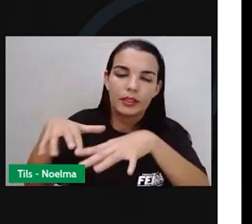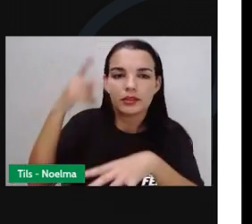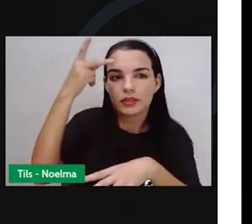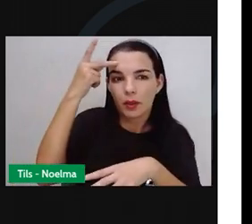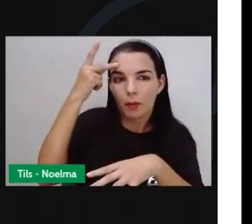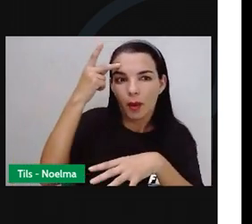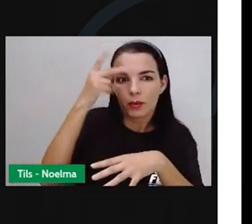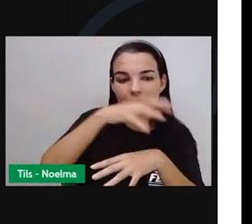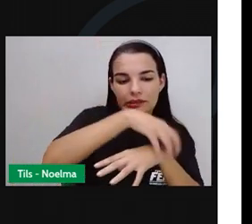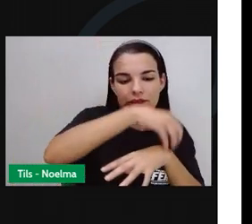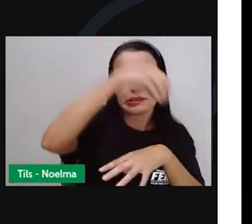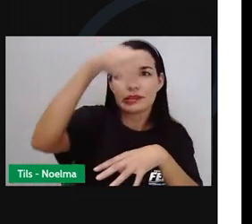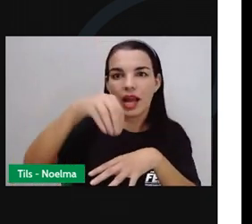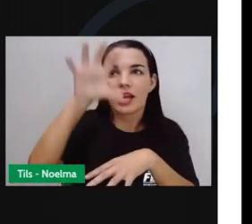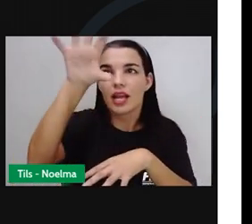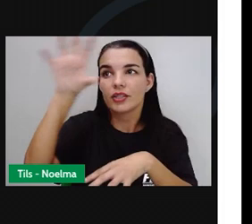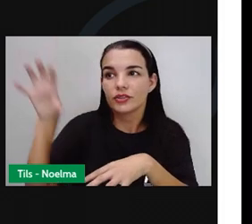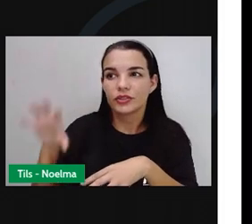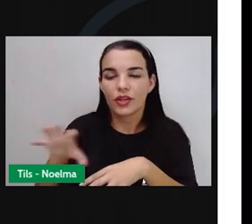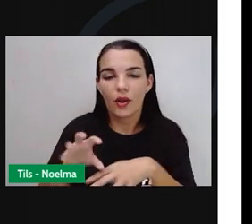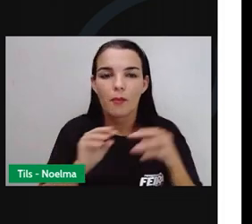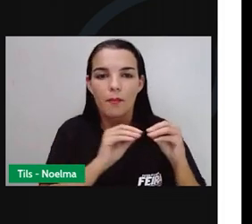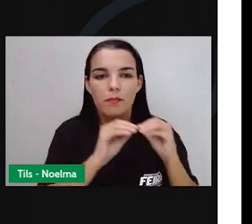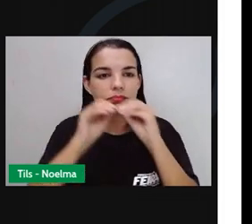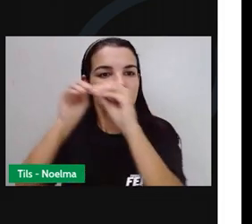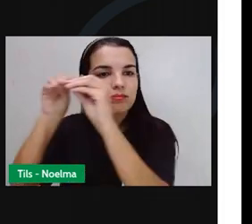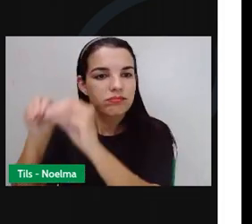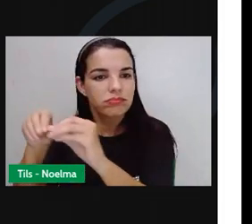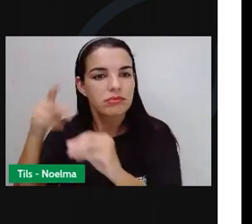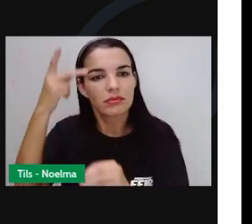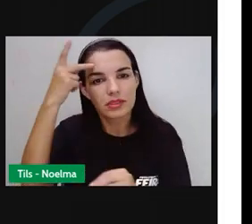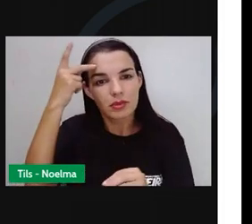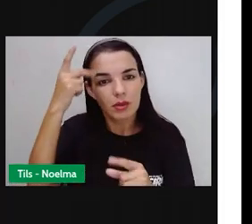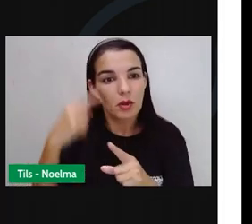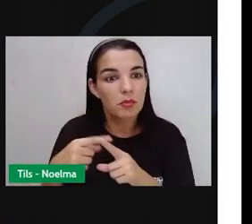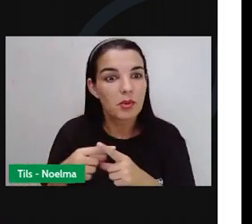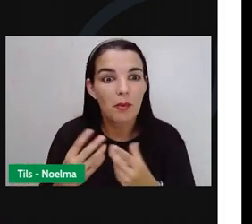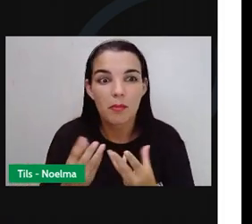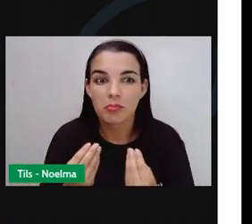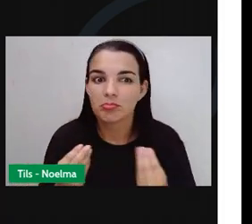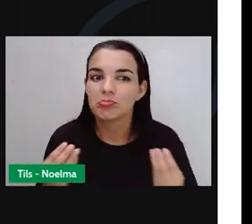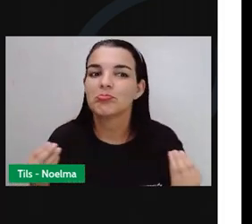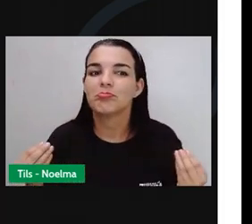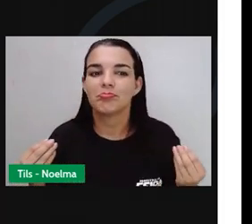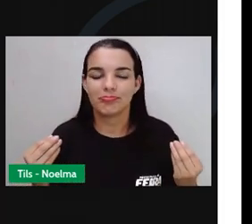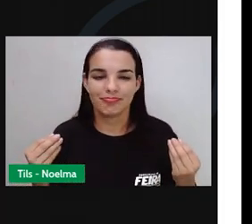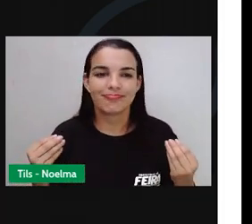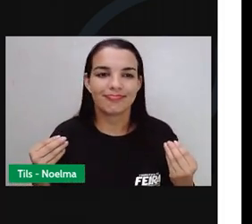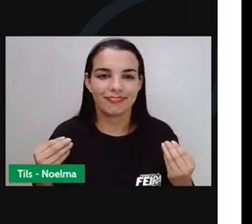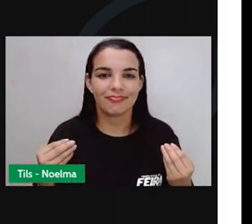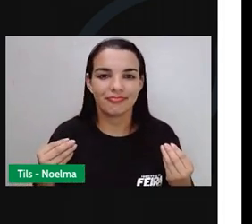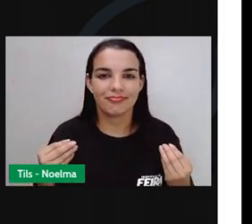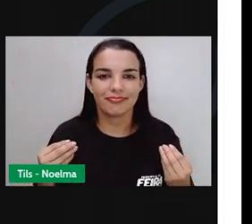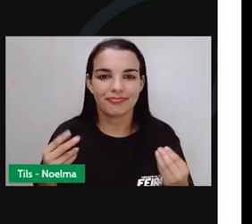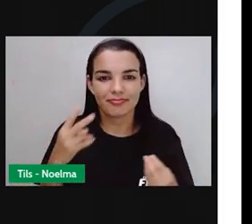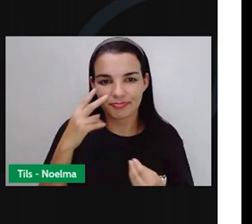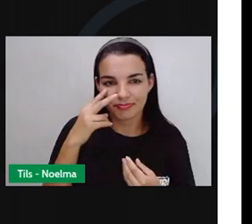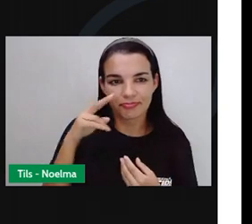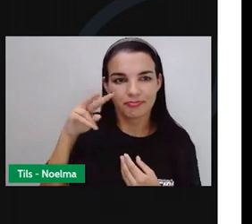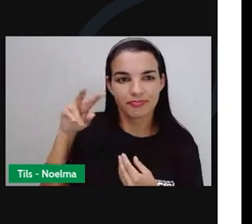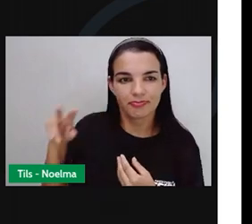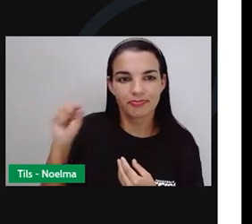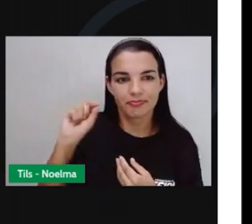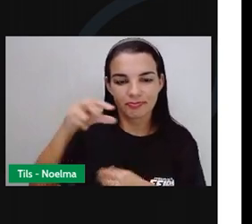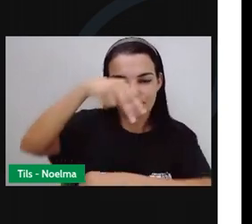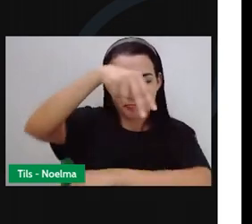não. Inclusive, quando eu comecei, havia pessoas que até me desestimulavam. Ah, Cordel, ninguém vai